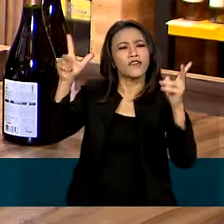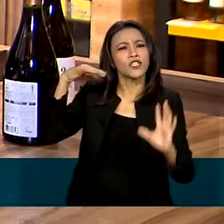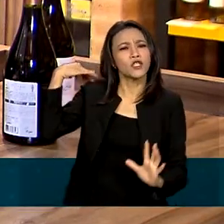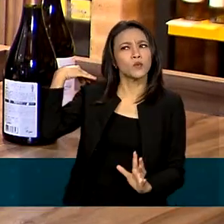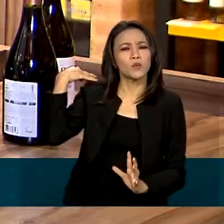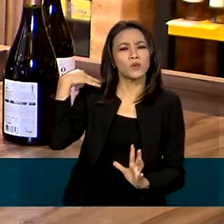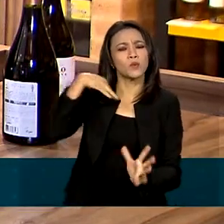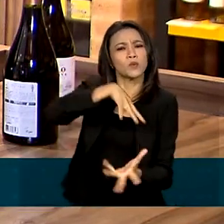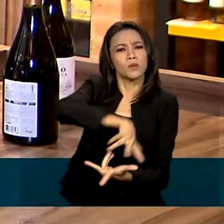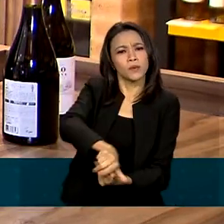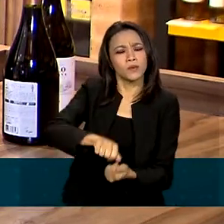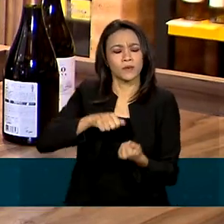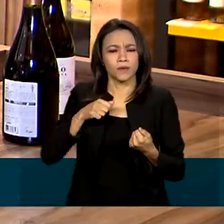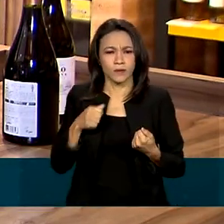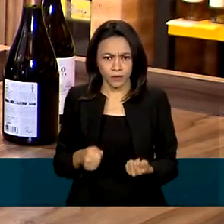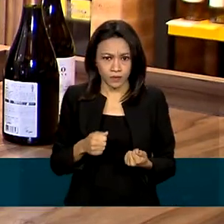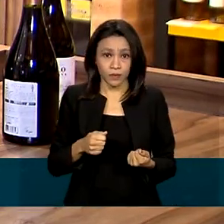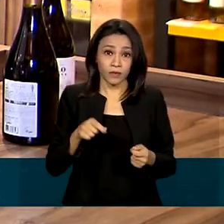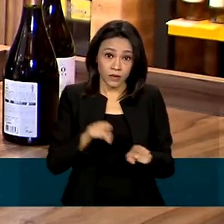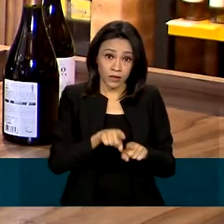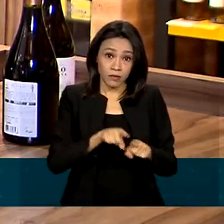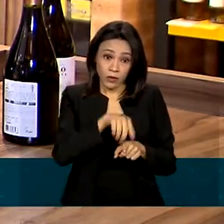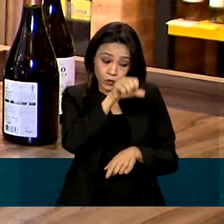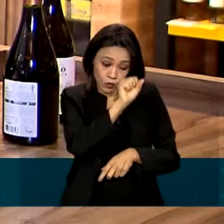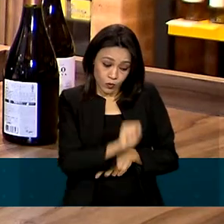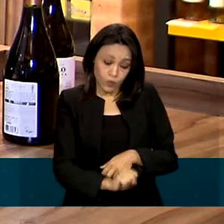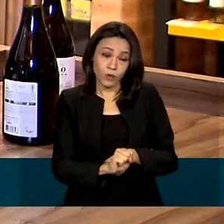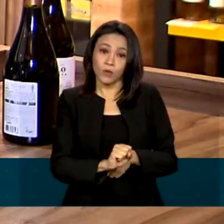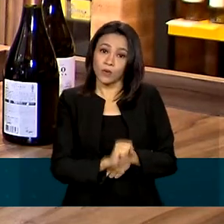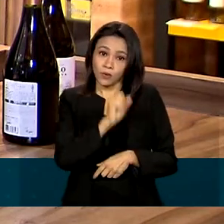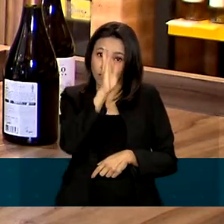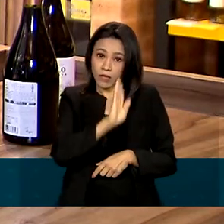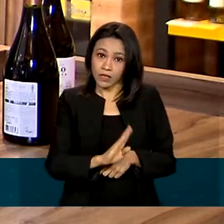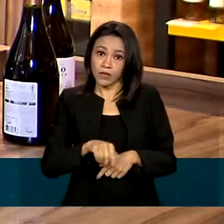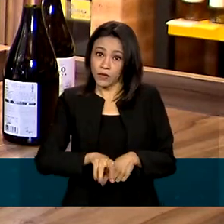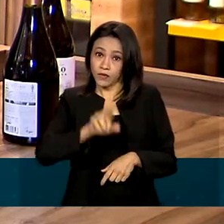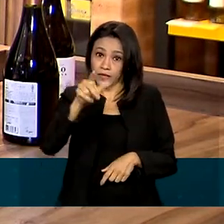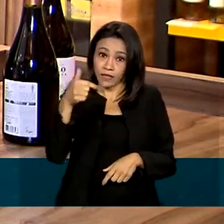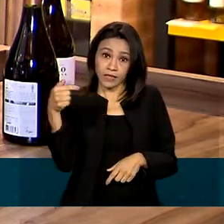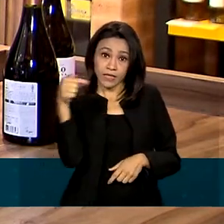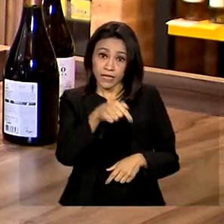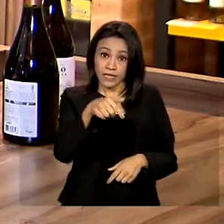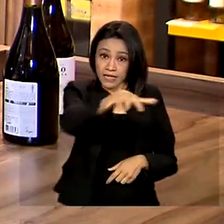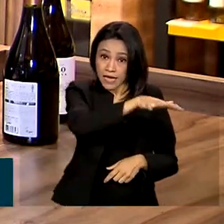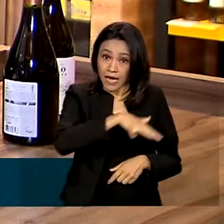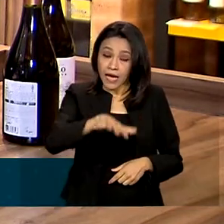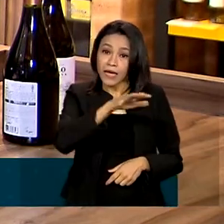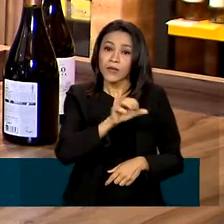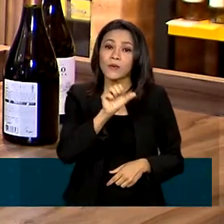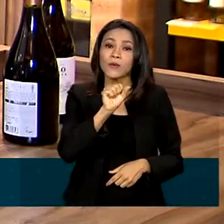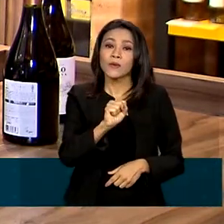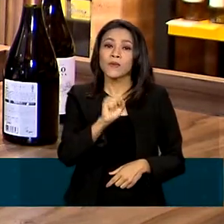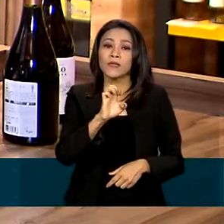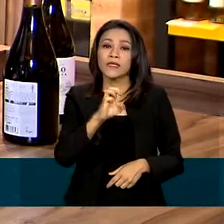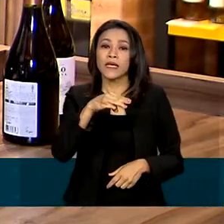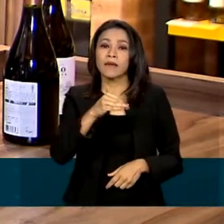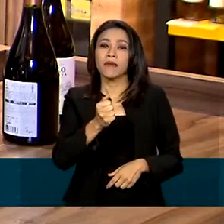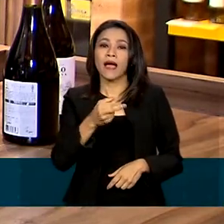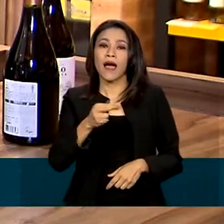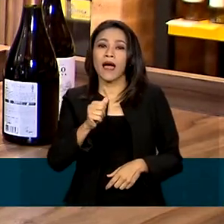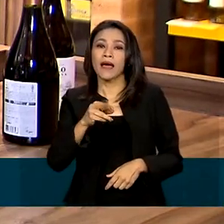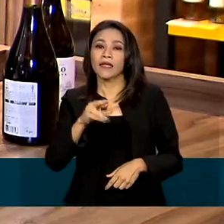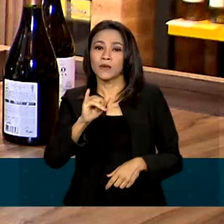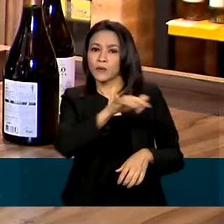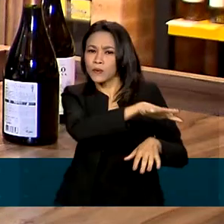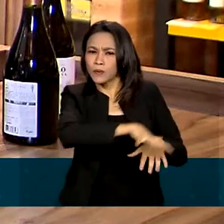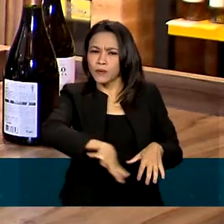ou mesmo do Vale dos Vinhedos no sul do país, o vinho tropical do semiárido será produzido o ano inteiro,